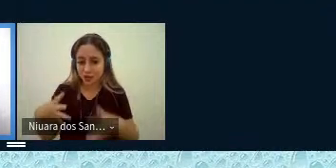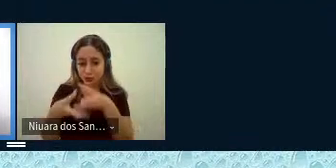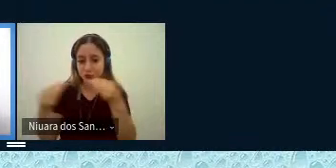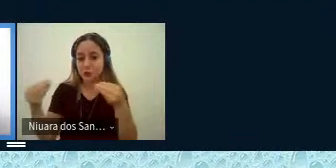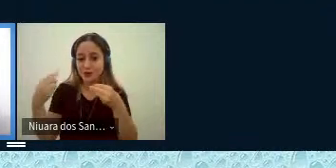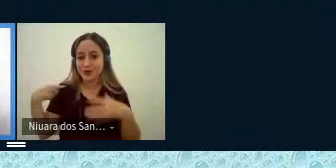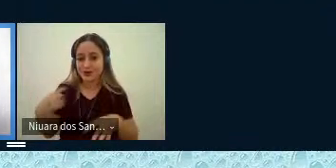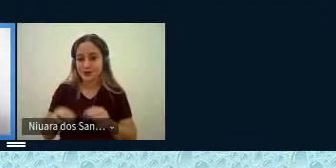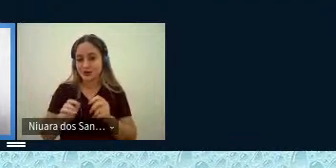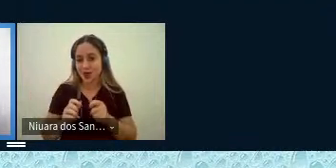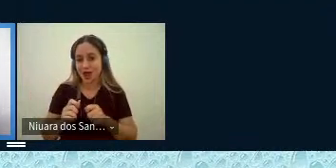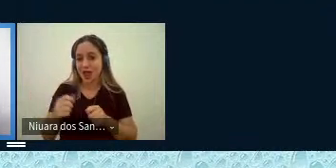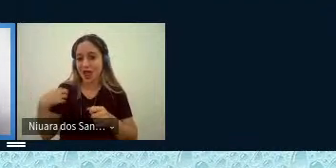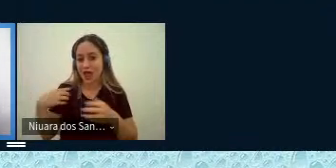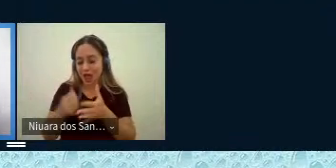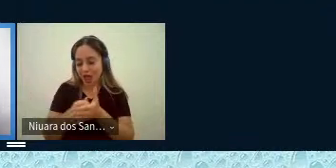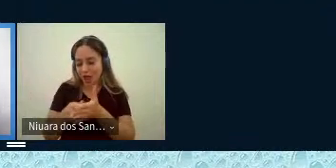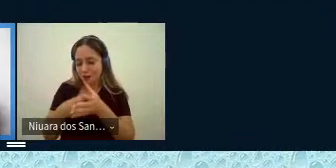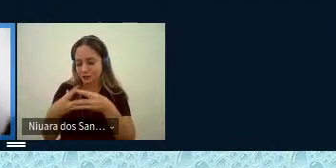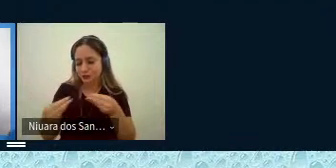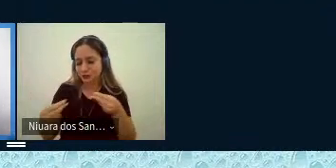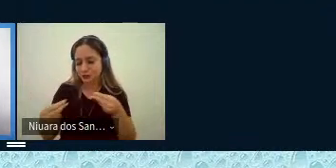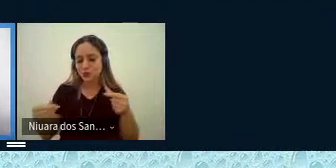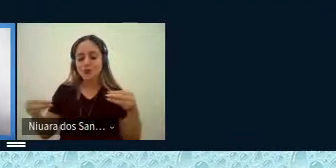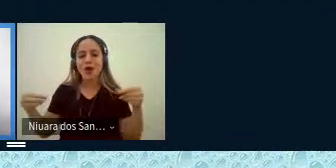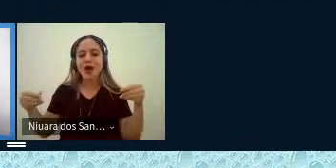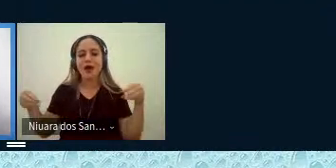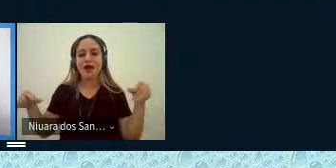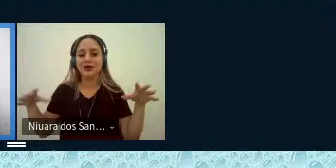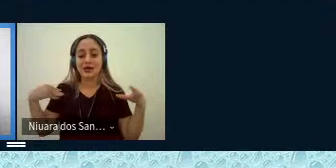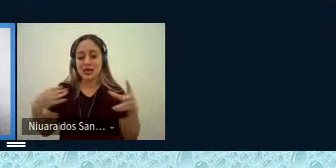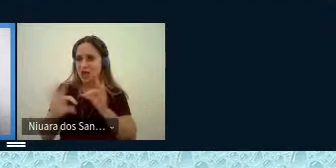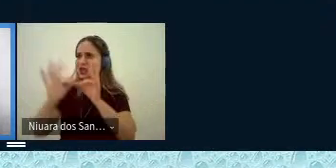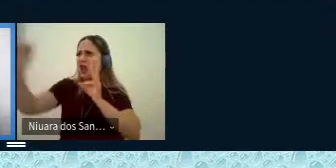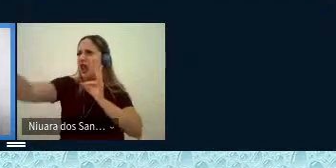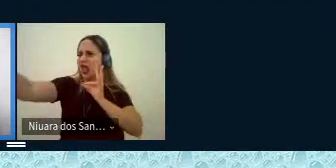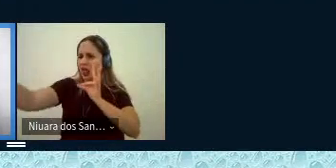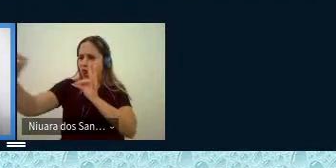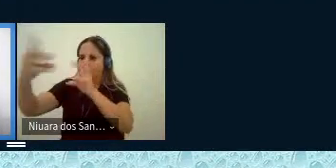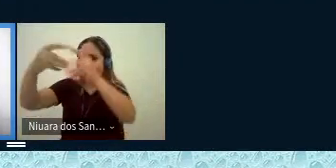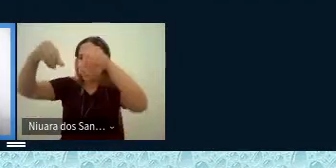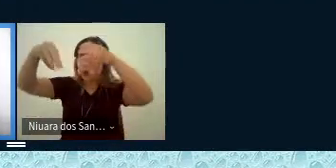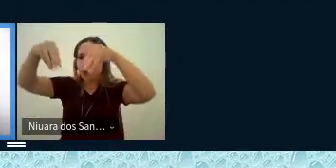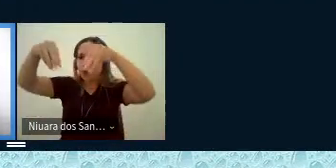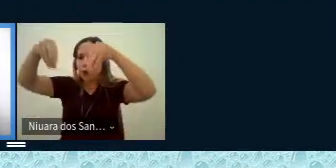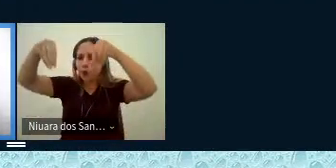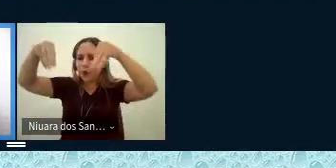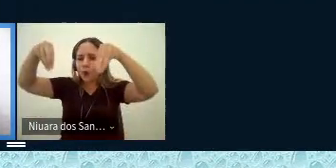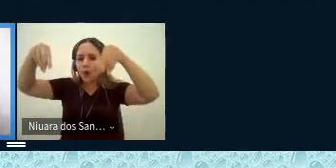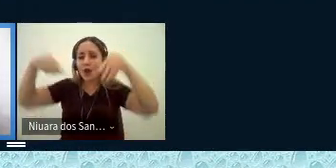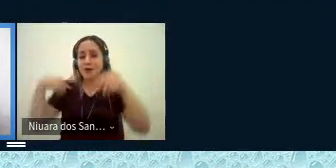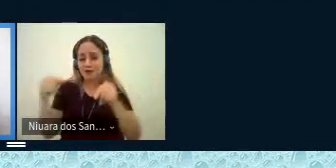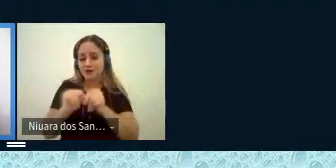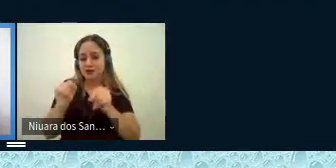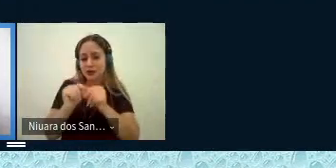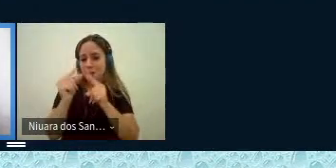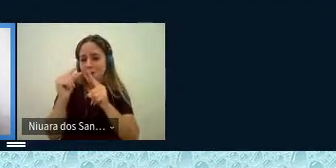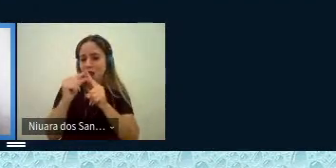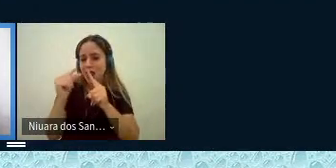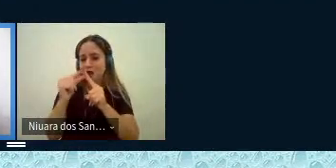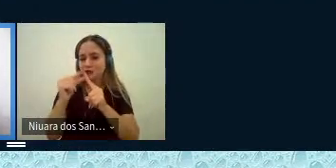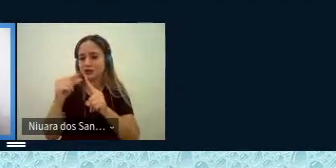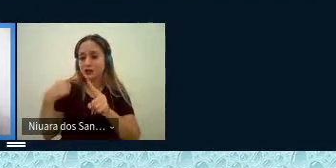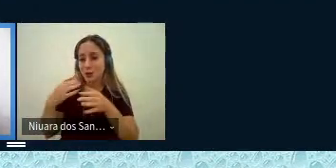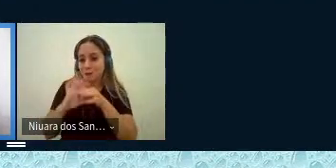e ao invés do rasgado, apagado, não é? essa distância fosse apagada e fazer com que o glossário desse,